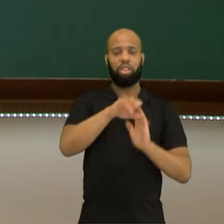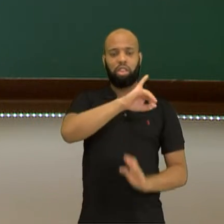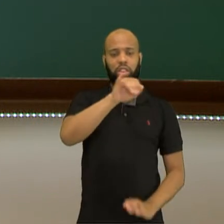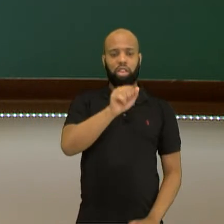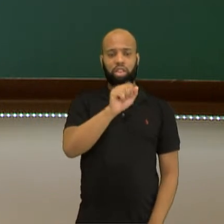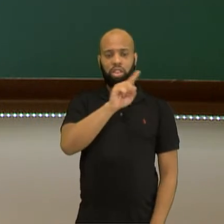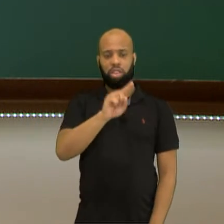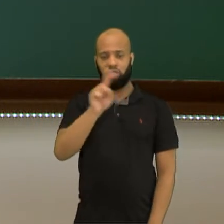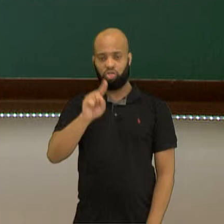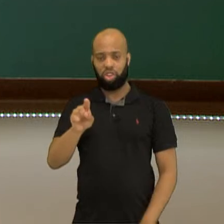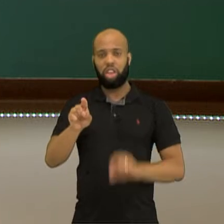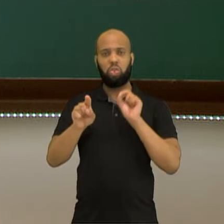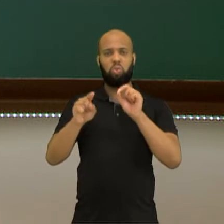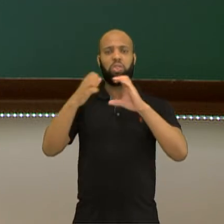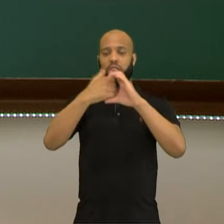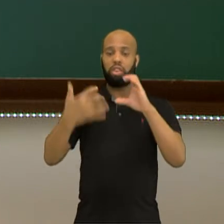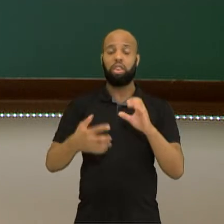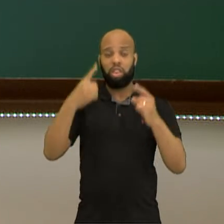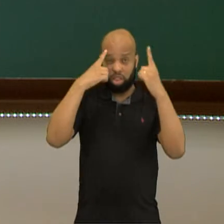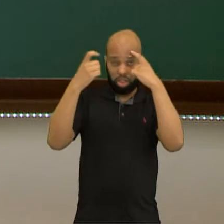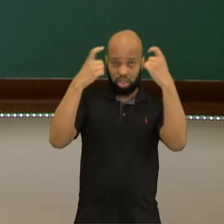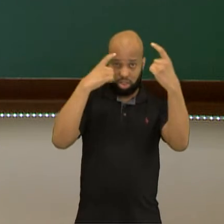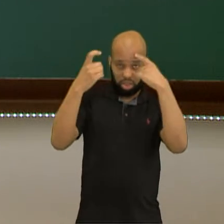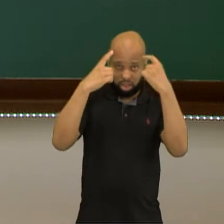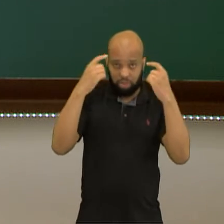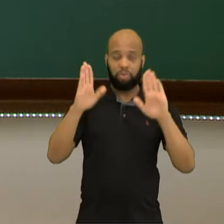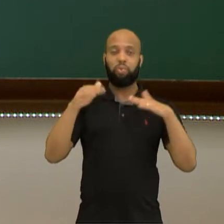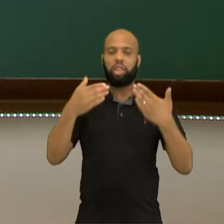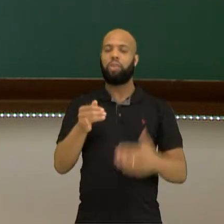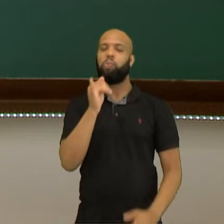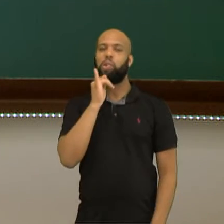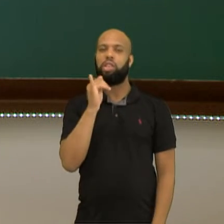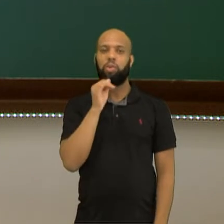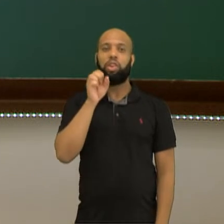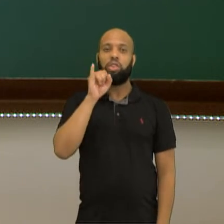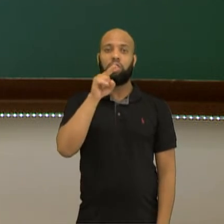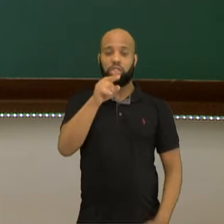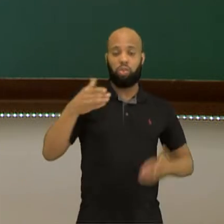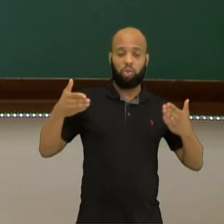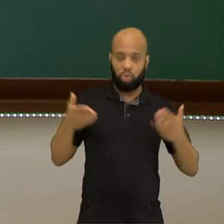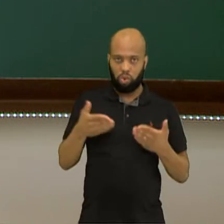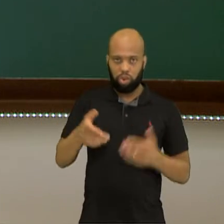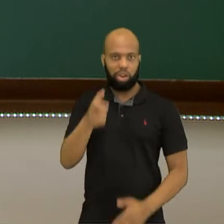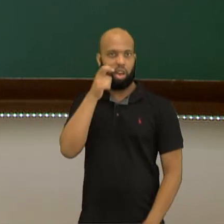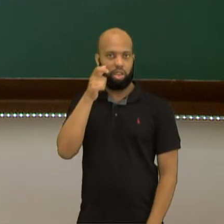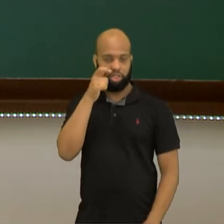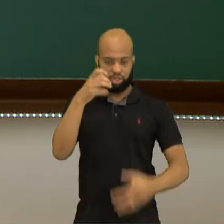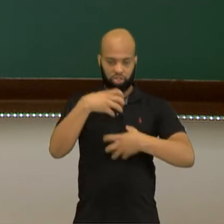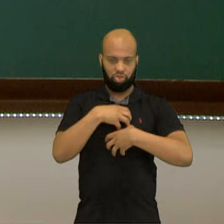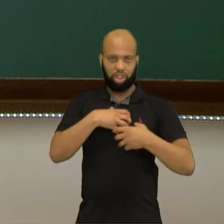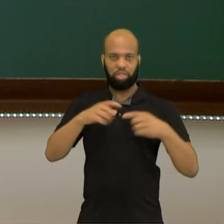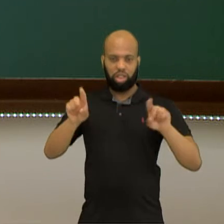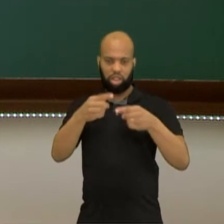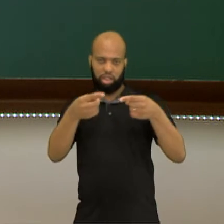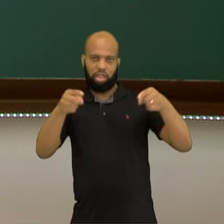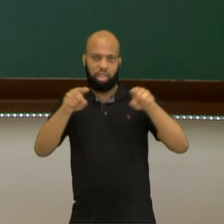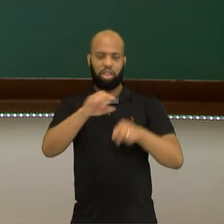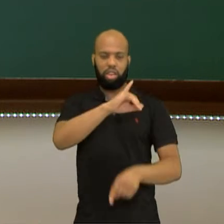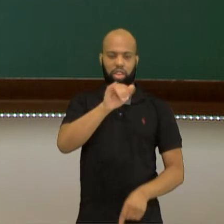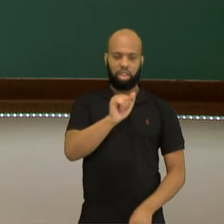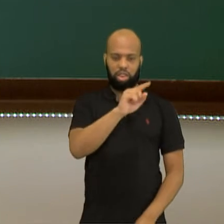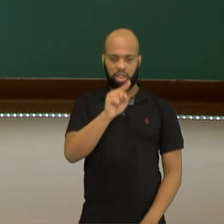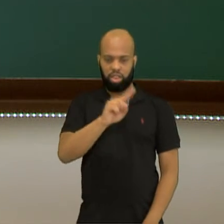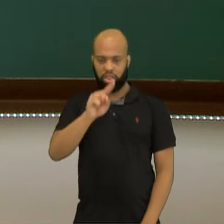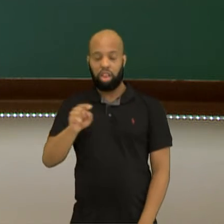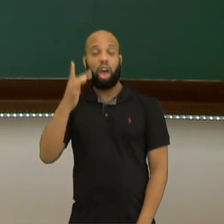é a improvisação. Ele é efêmero. Então, você for assistir uma banda jazzística hoje e amanhã voltar, pode ser que você